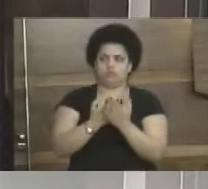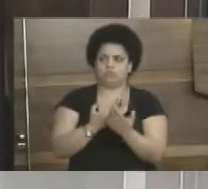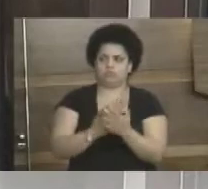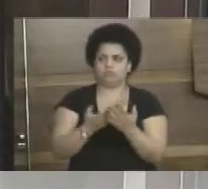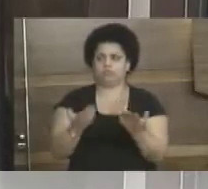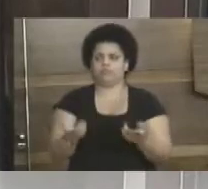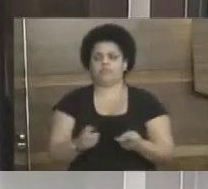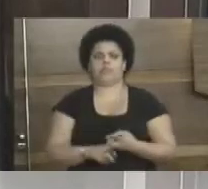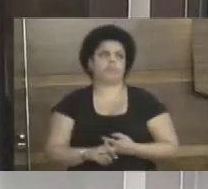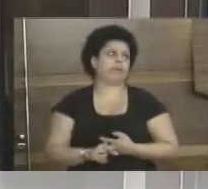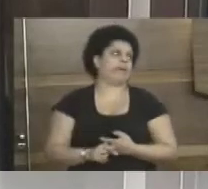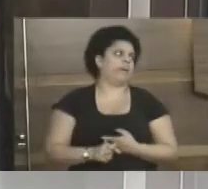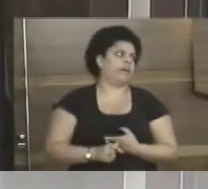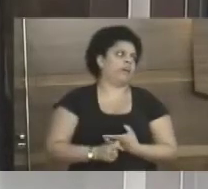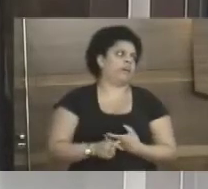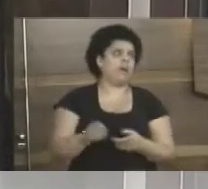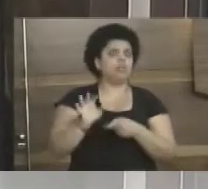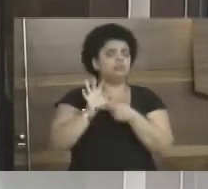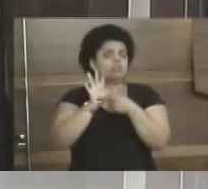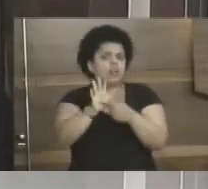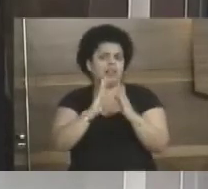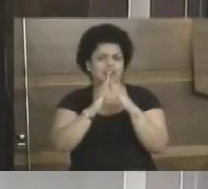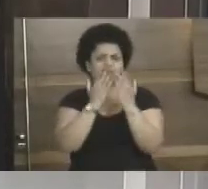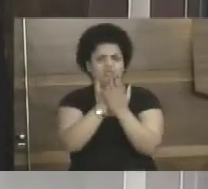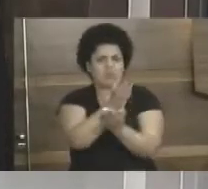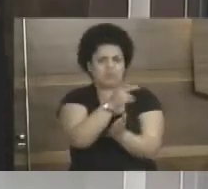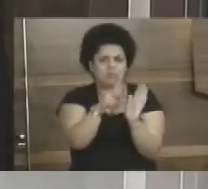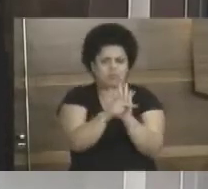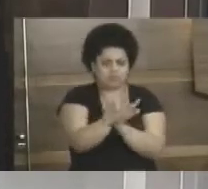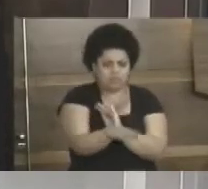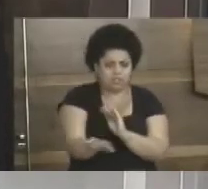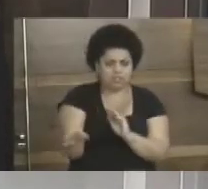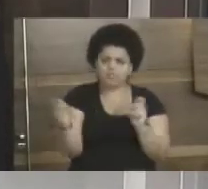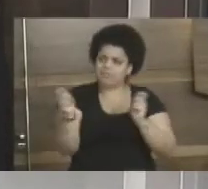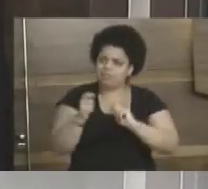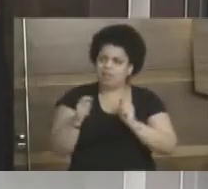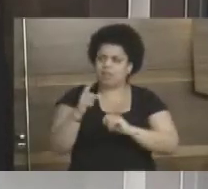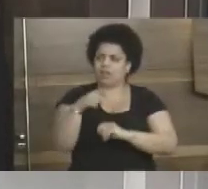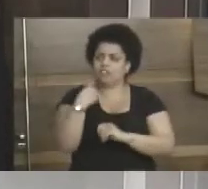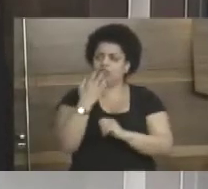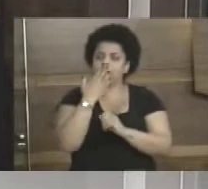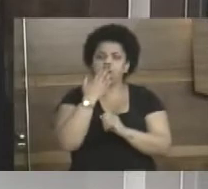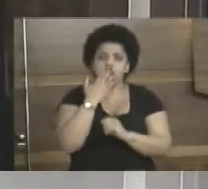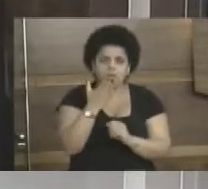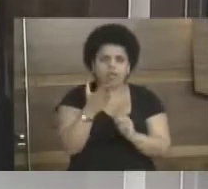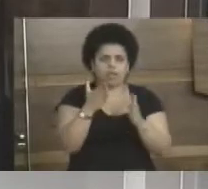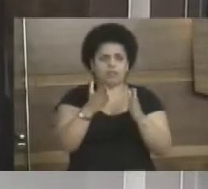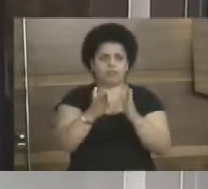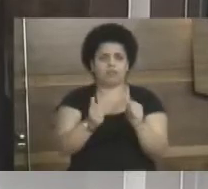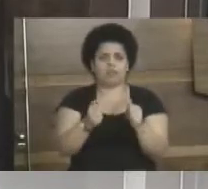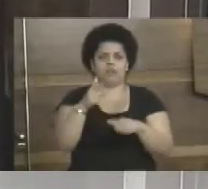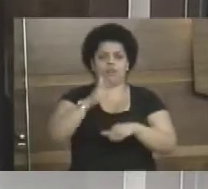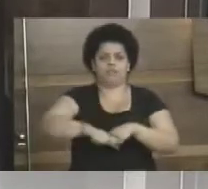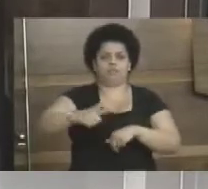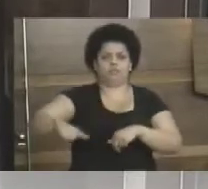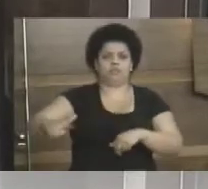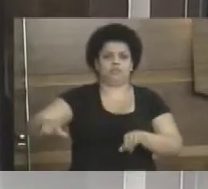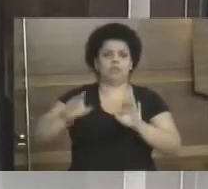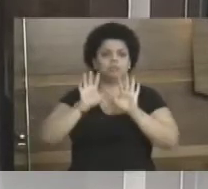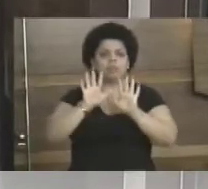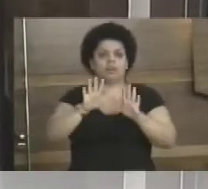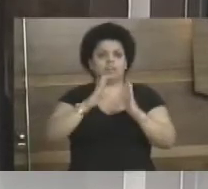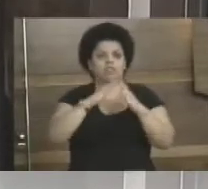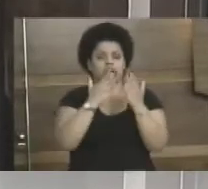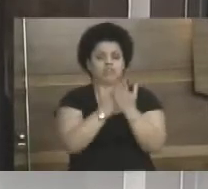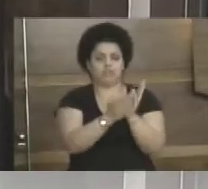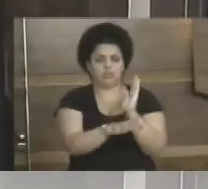equipamento na creche, porque é de grande valia, é nós pedirmos para colocar mais creche. O problema é que as